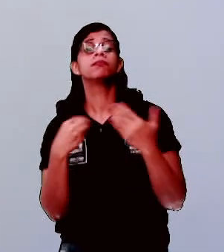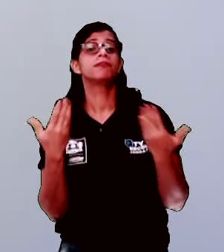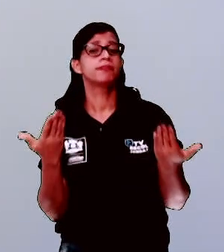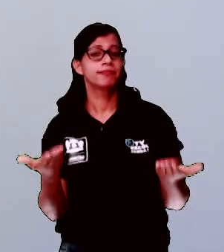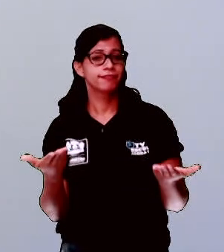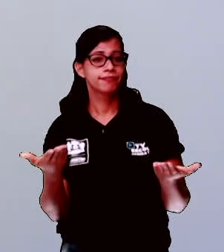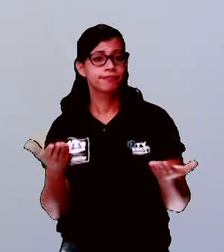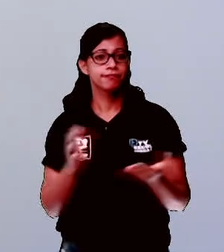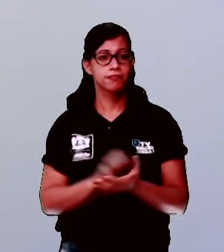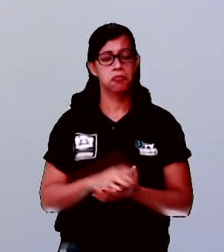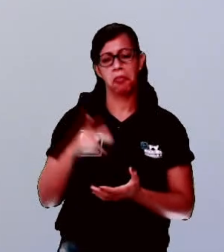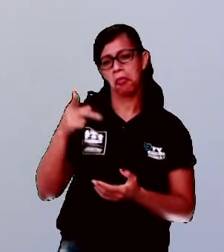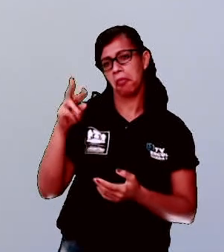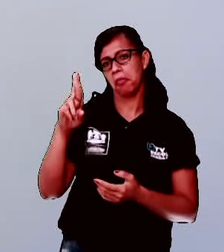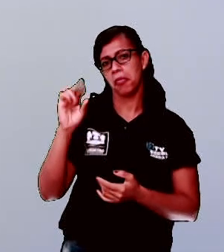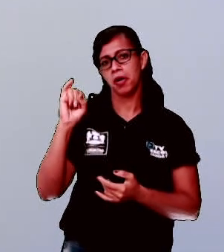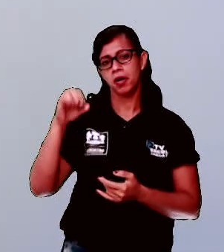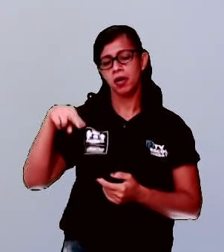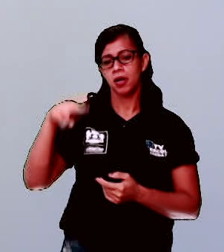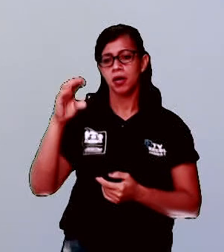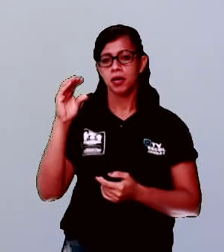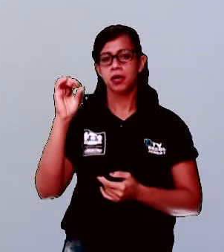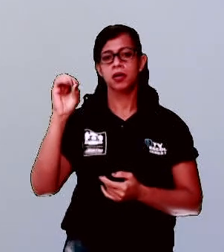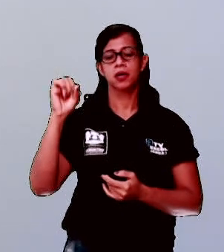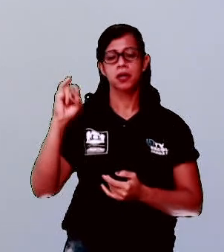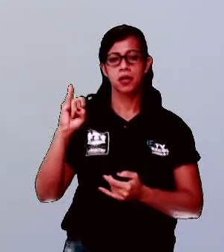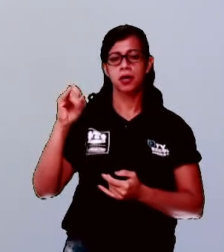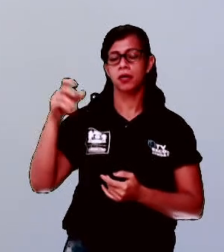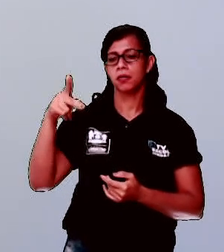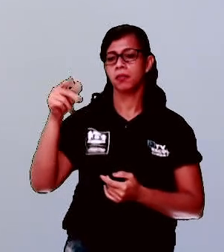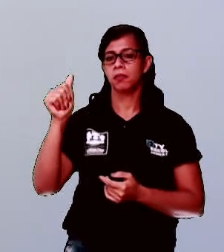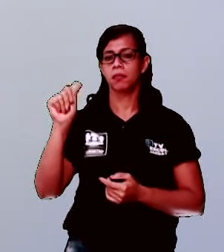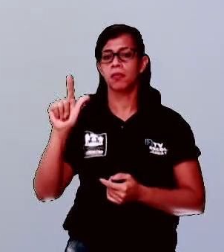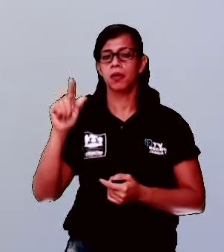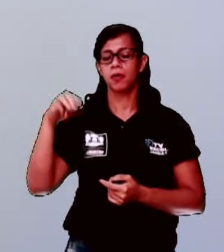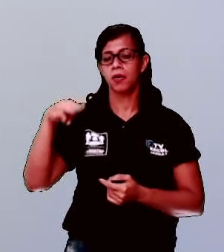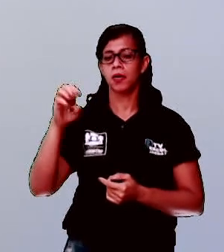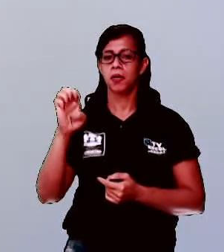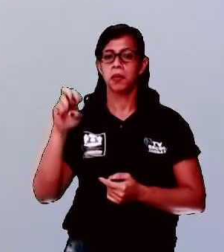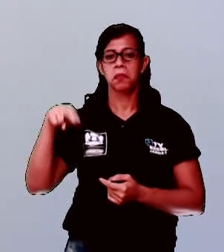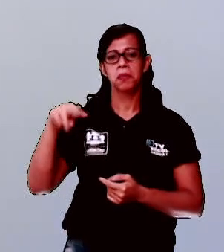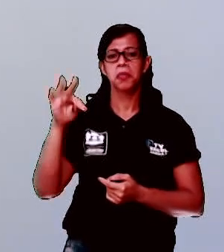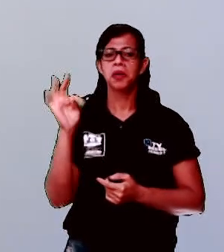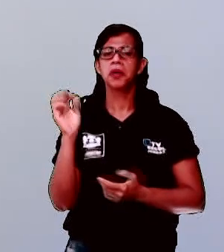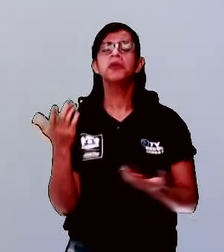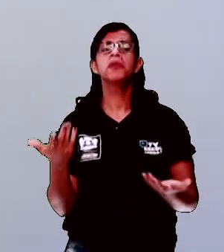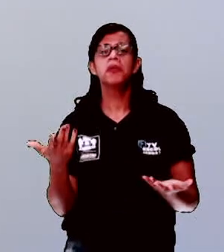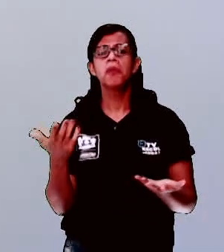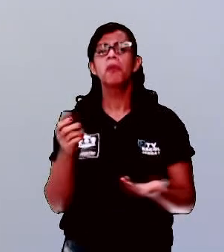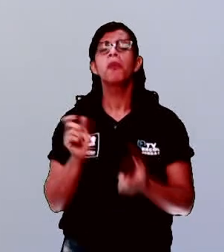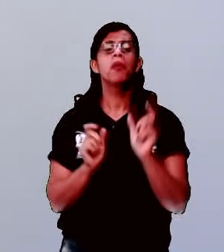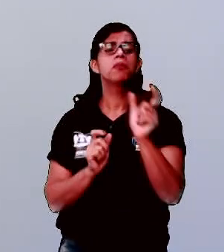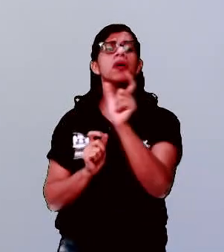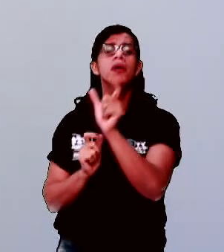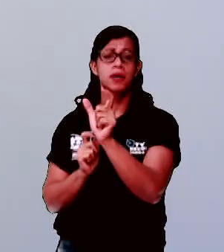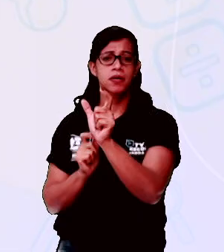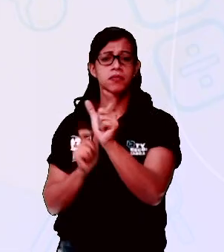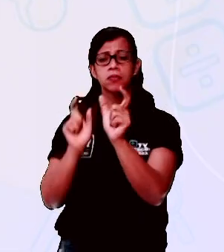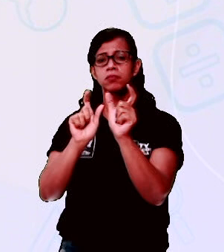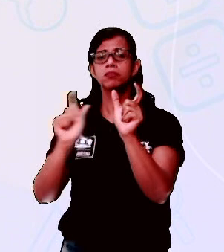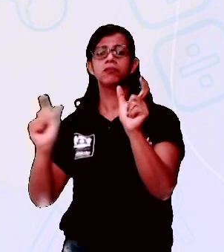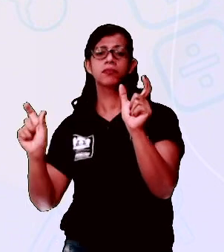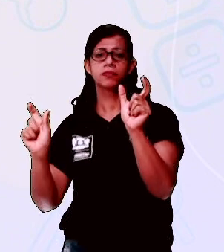Principalmente, princesa, príncipe, principado. Eu acho que nenhuma dessas palavras completa essa frase.